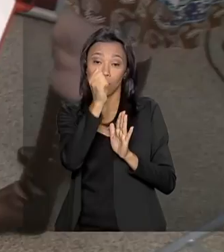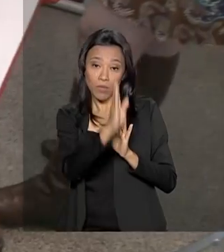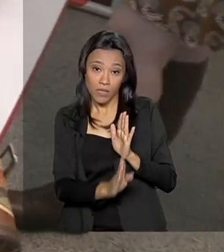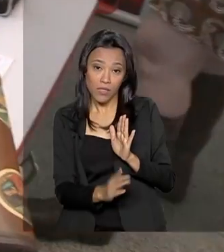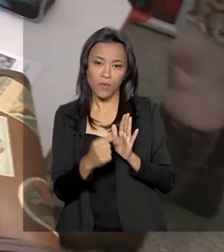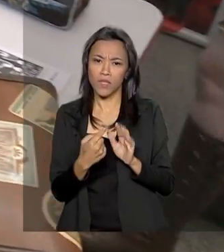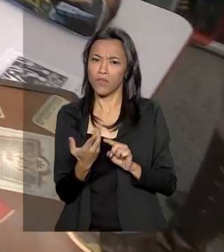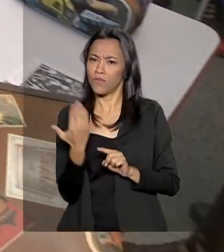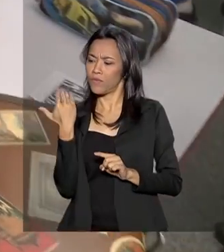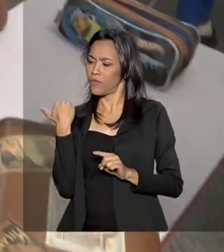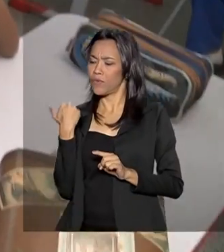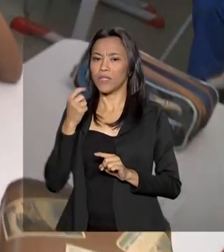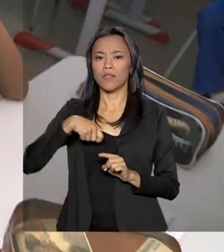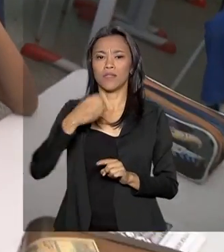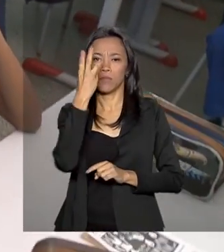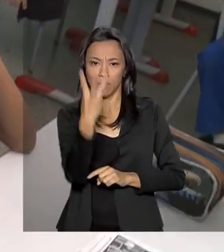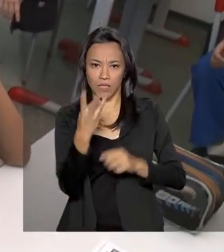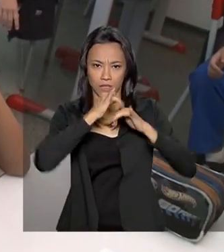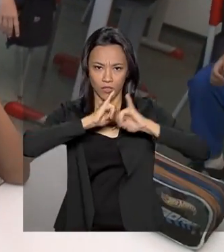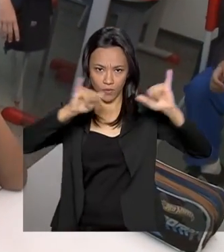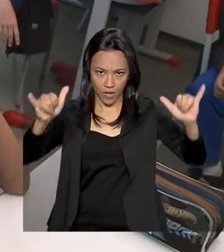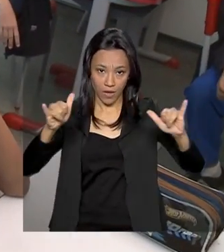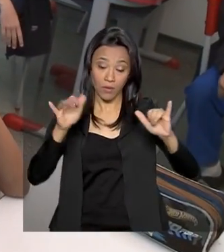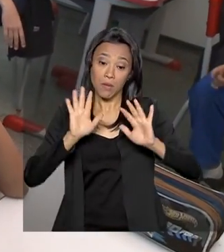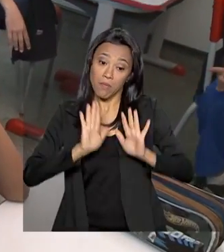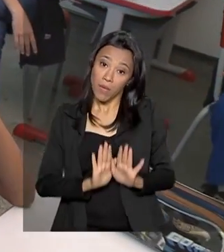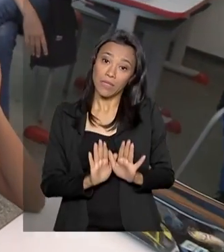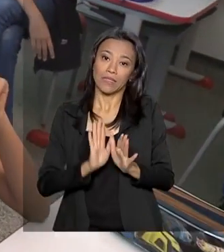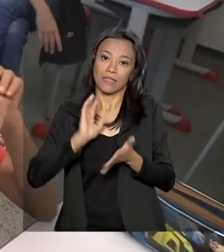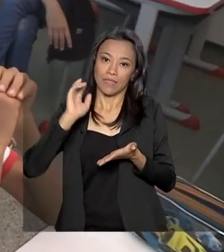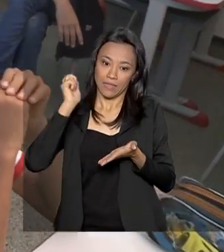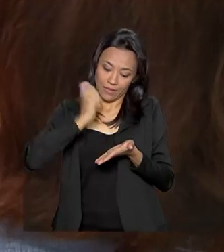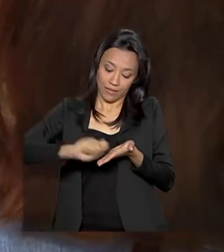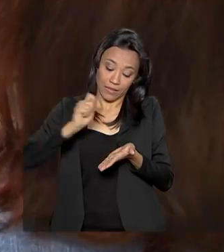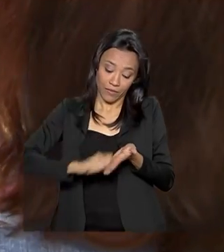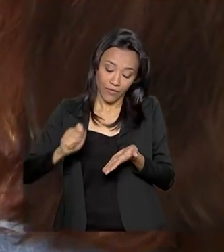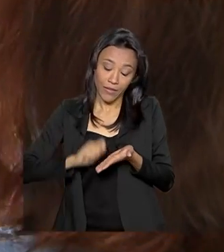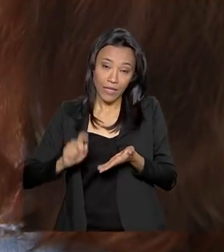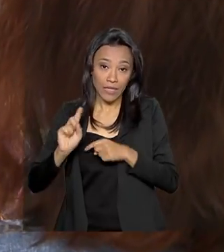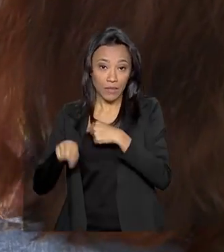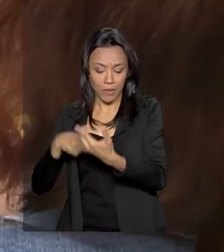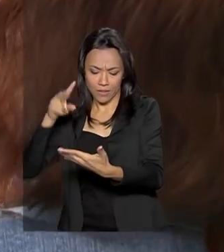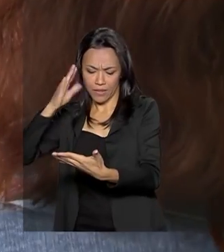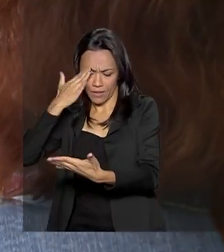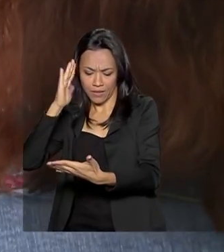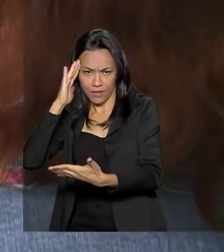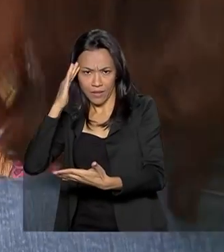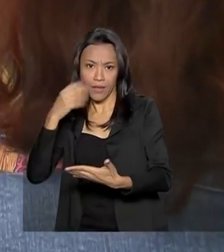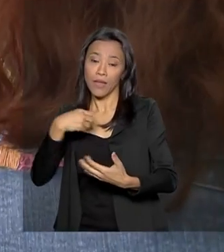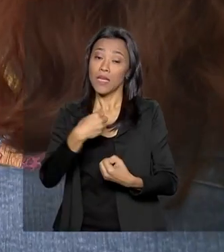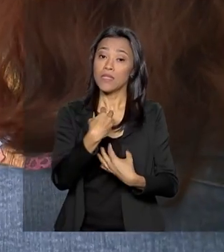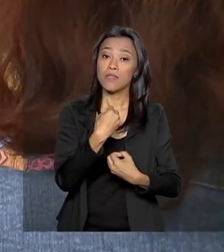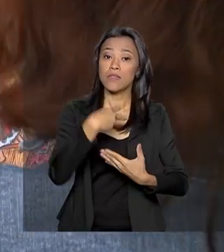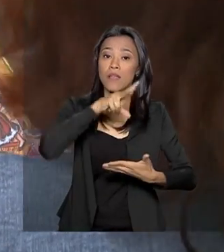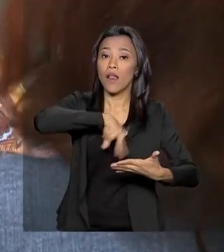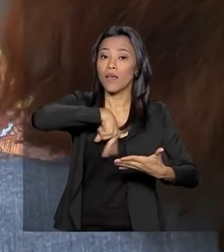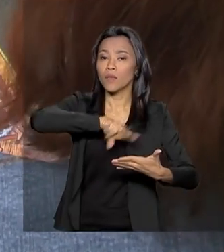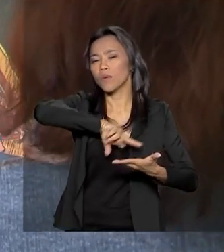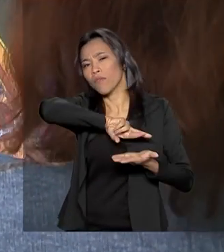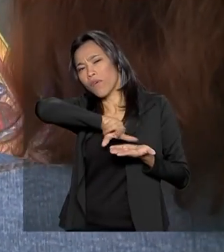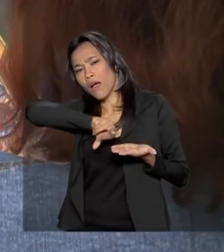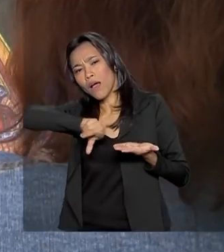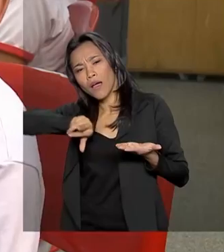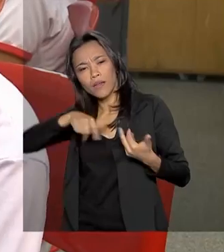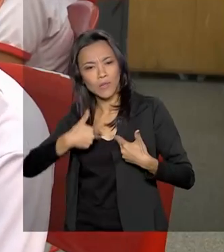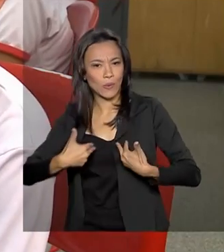lançada há três meses. Mas que escrever e compreender, a leitura ensina também uma porção de outras